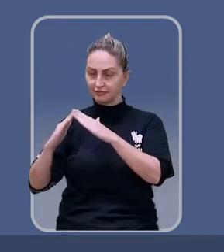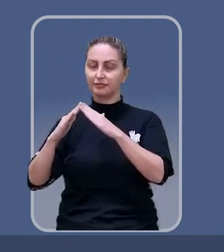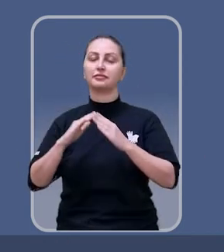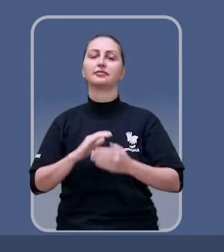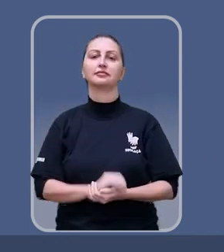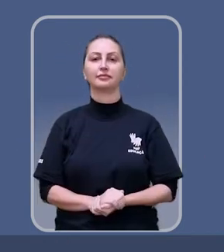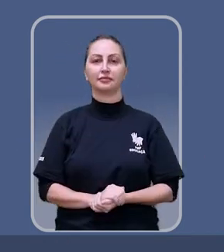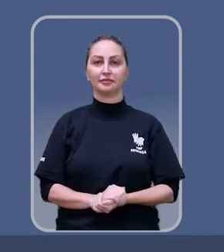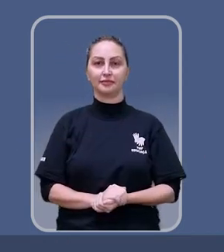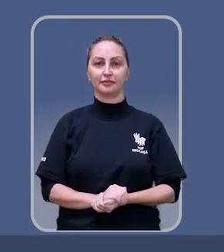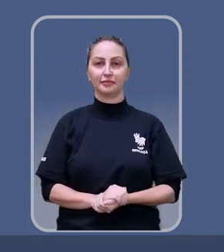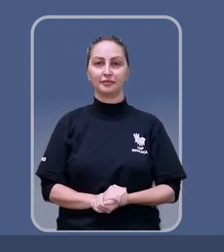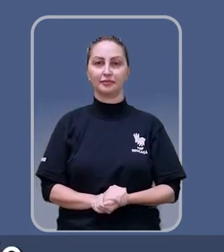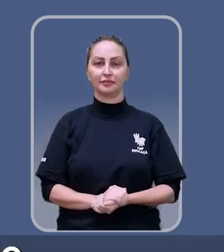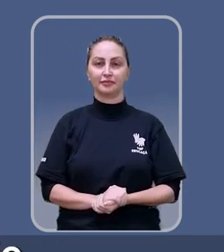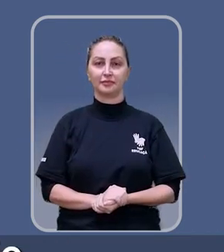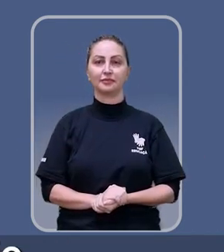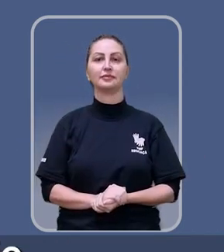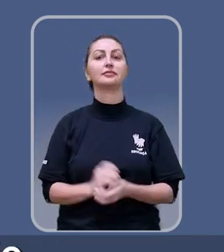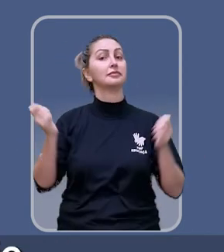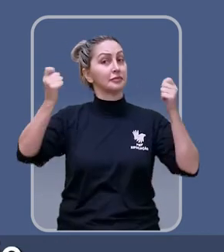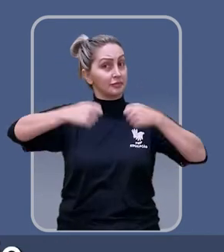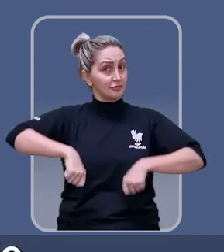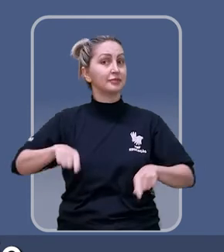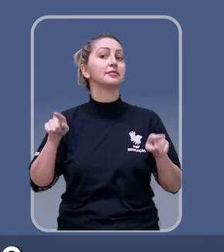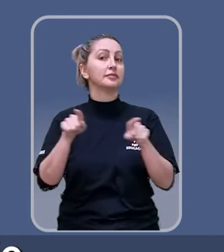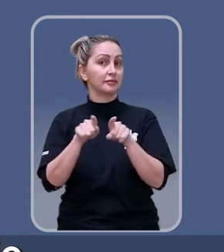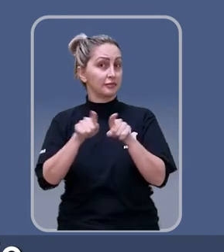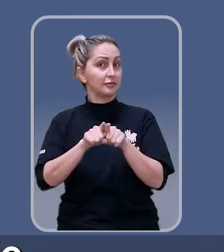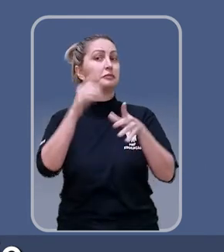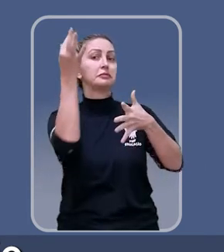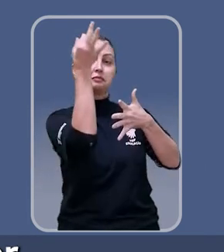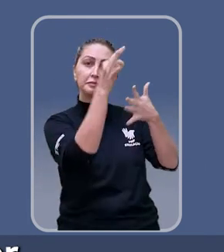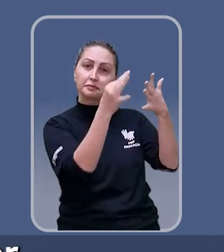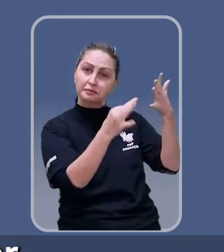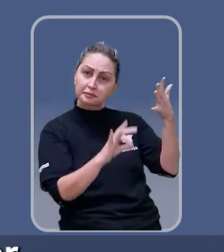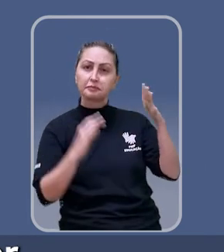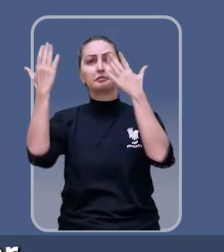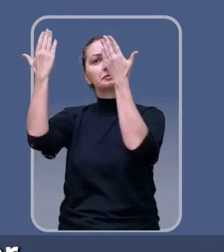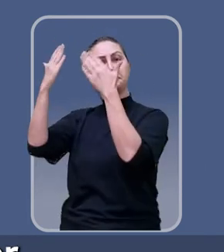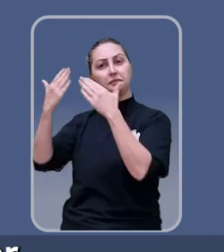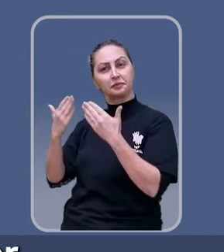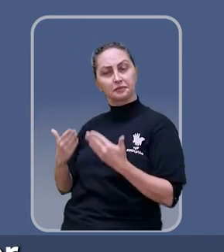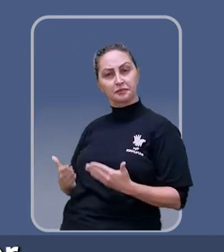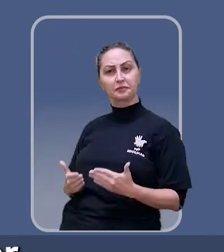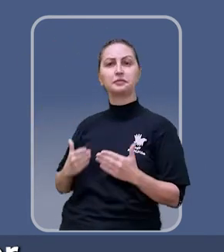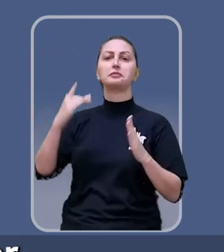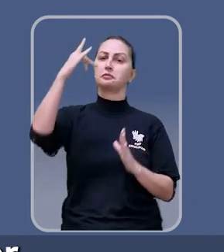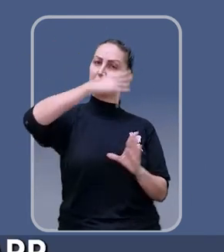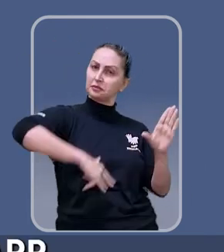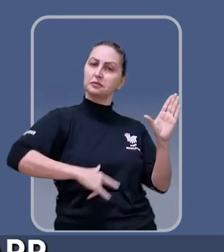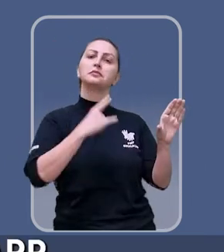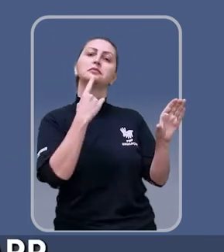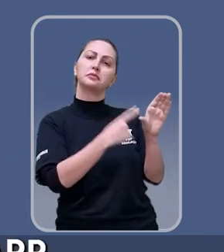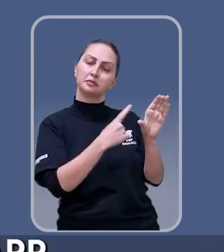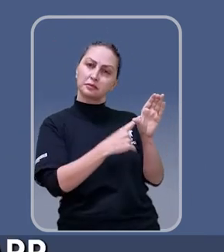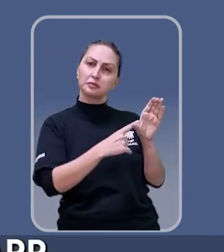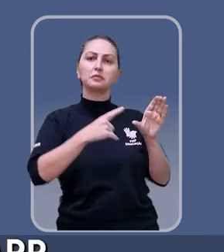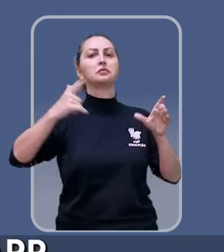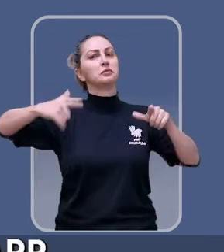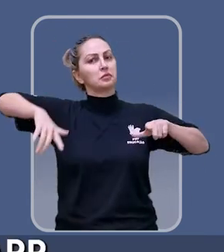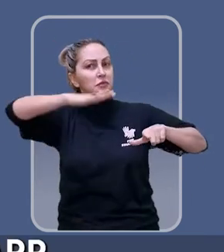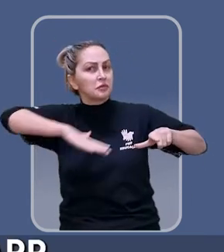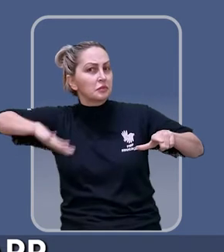moradores detentores dessas áreas. Também é possível, nessa revisão, analisar trechos do plano diretor que têm